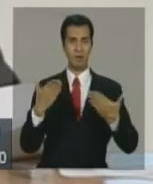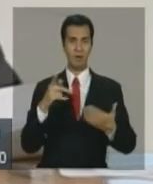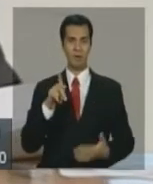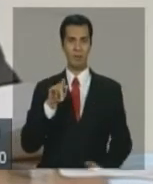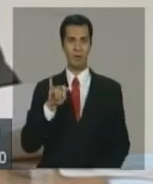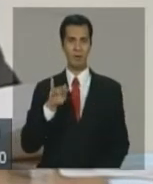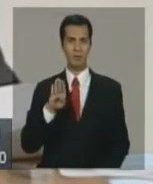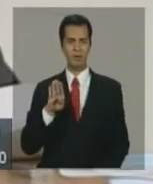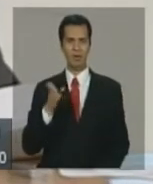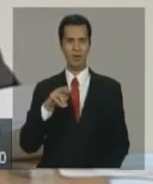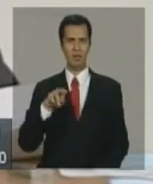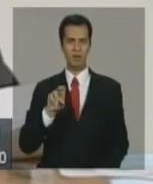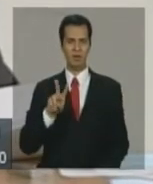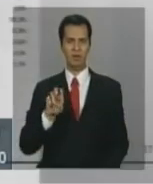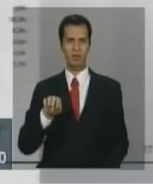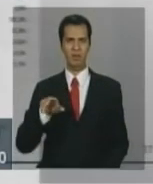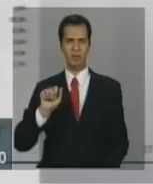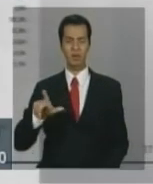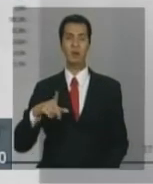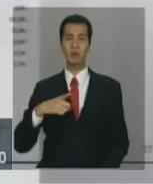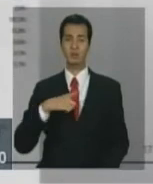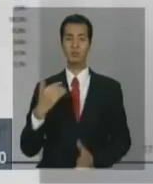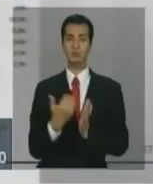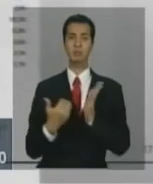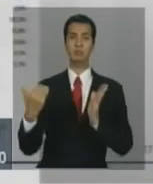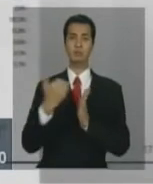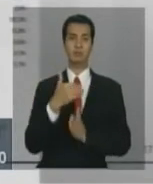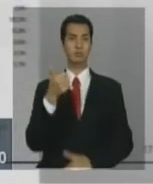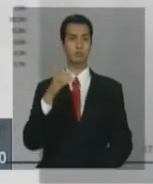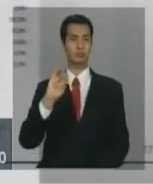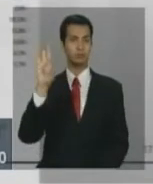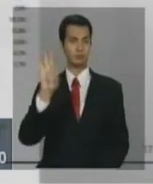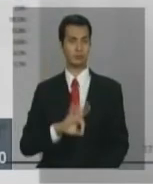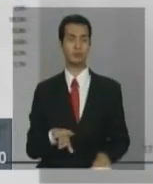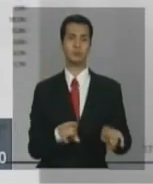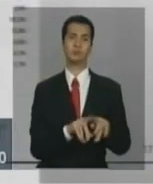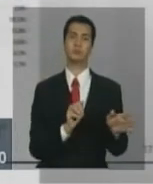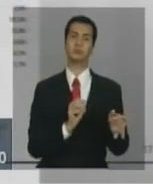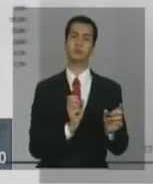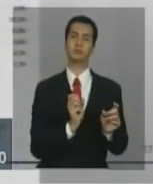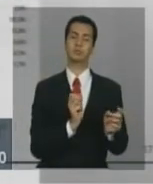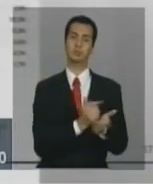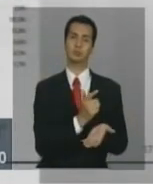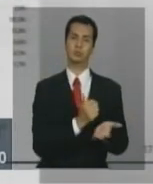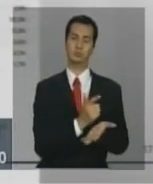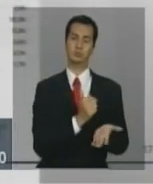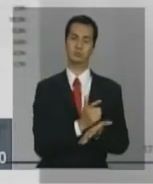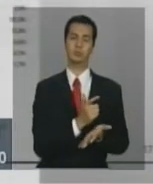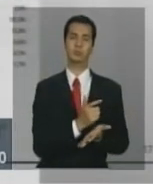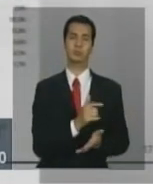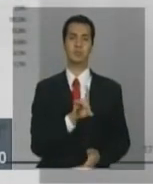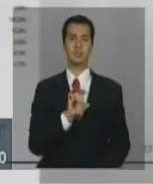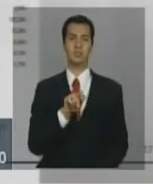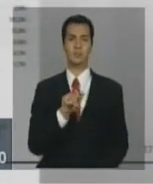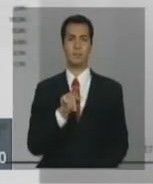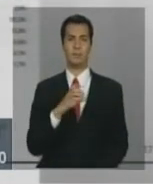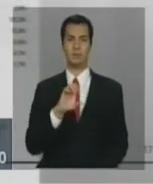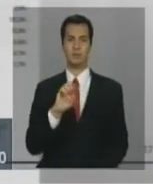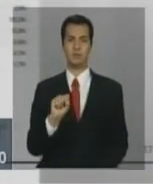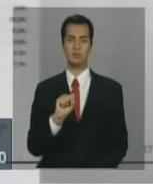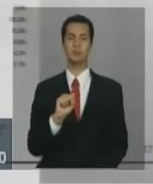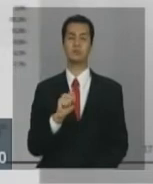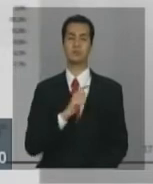teve crescimento de 10%, as despesas de 5,6%, ou seja, as despesas cresceram menos